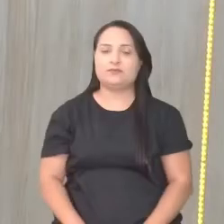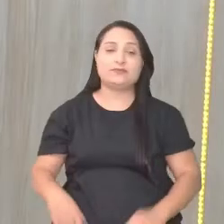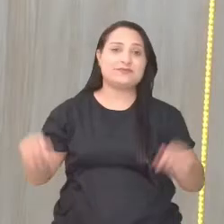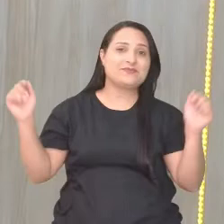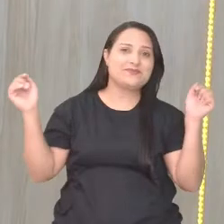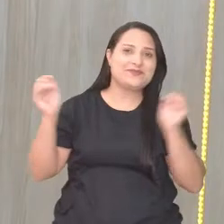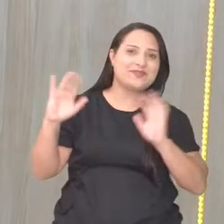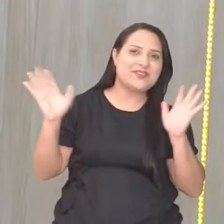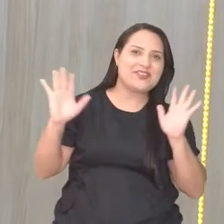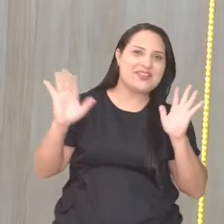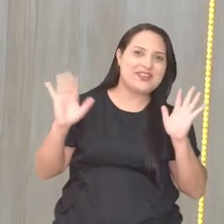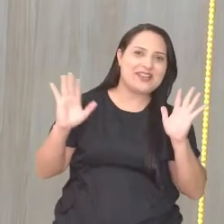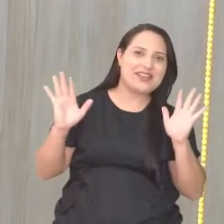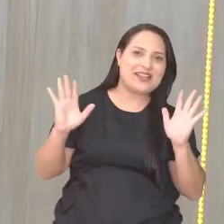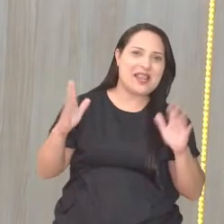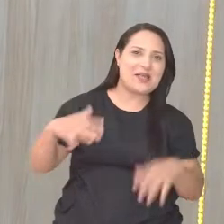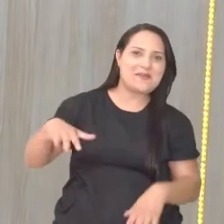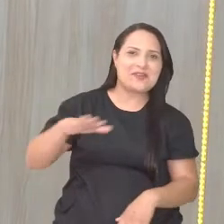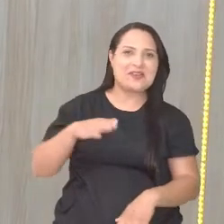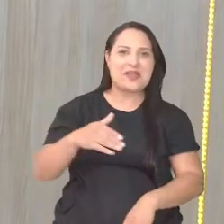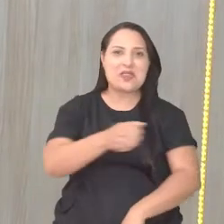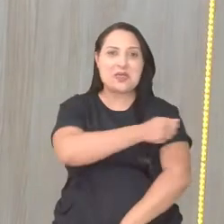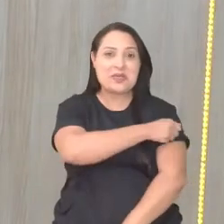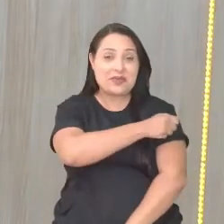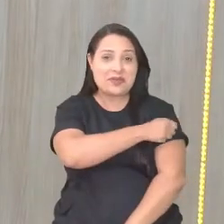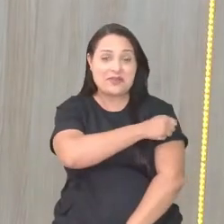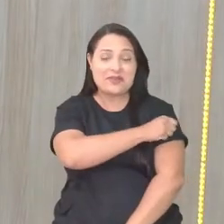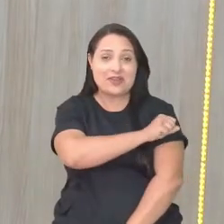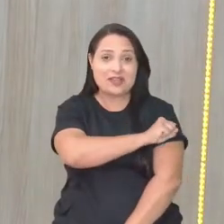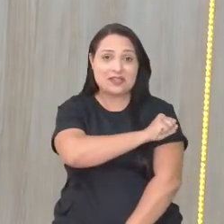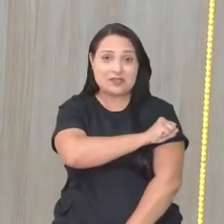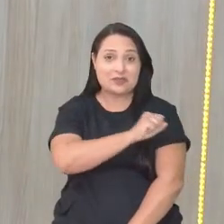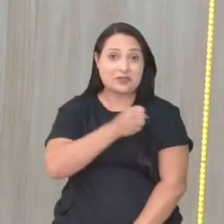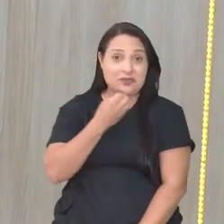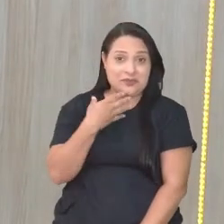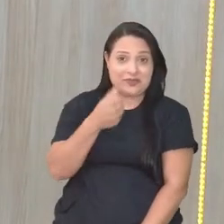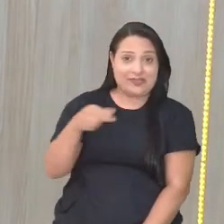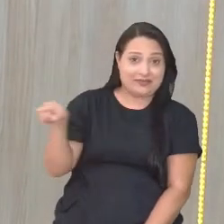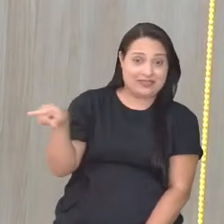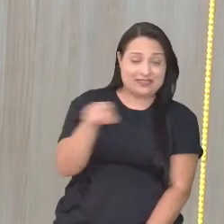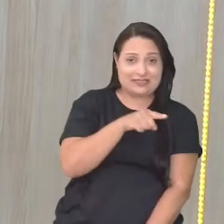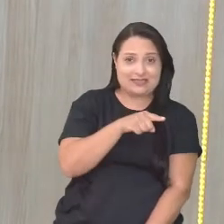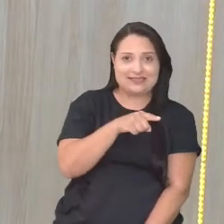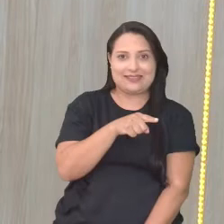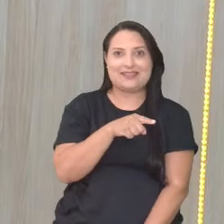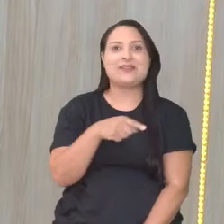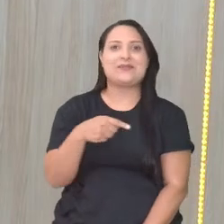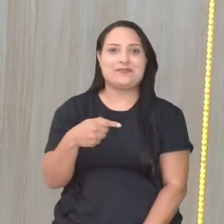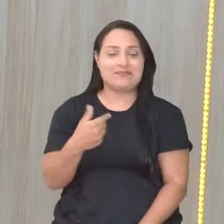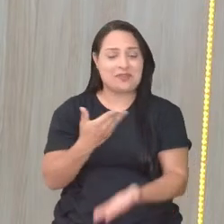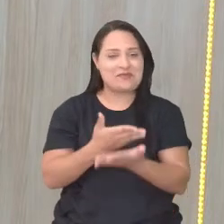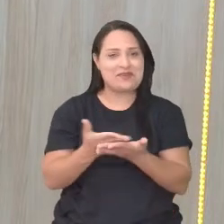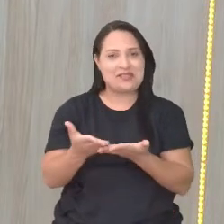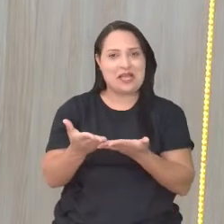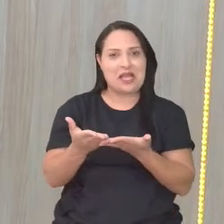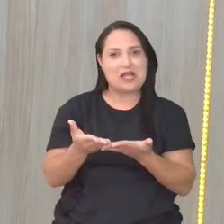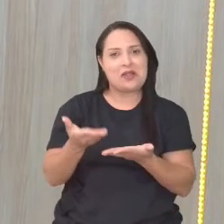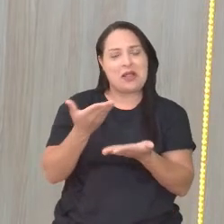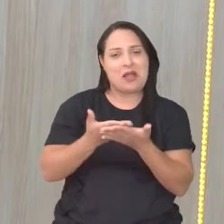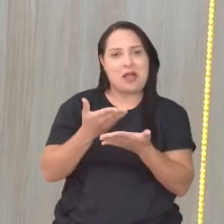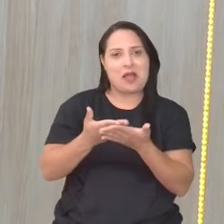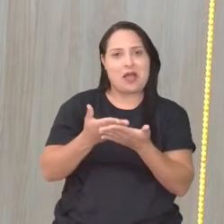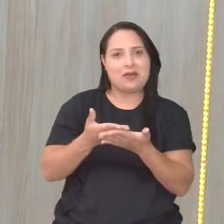Olá, galerinha do oitavo ano! Tudo bem com vocês? Estamos iniciando mais uma aula de história.